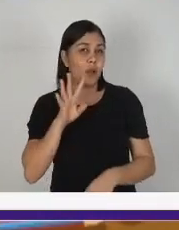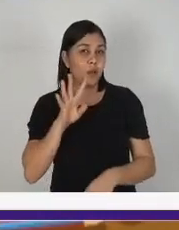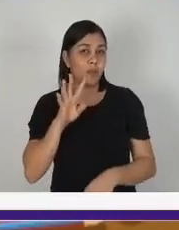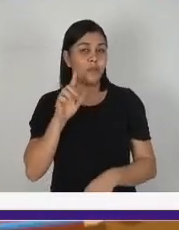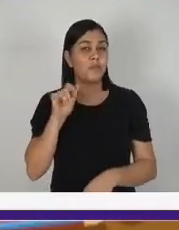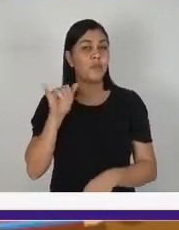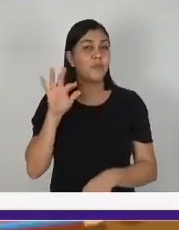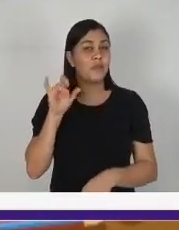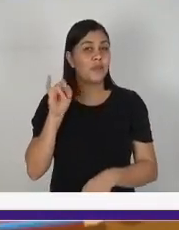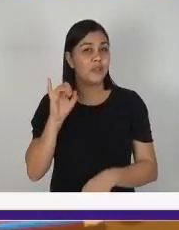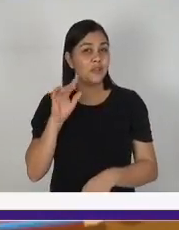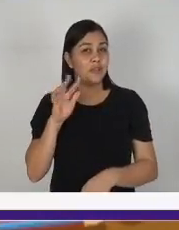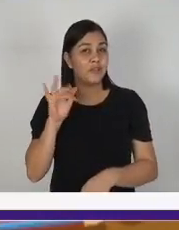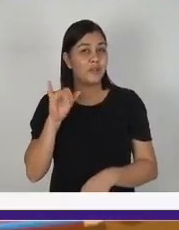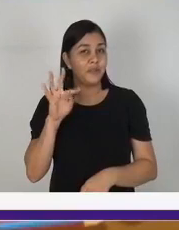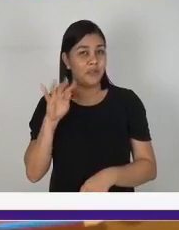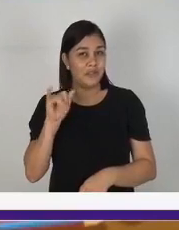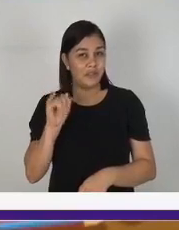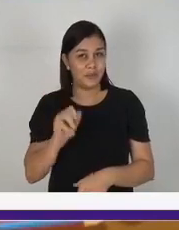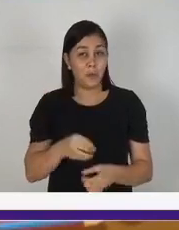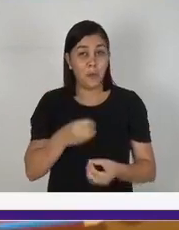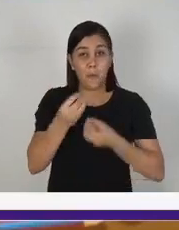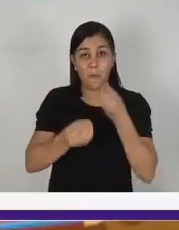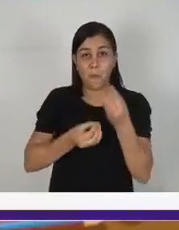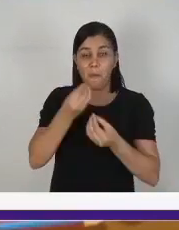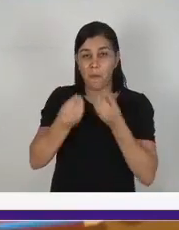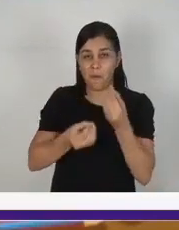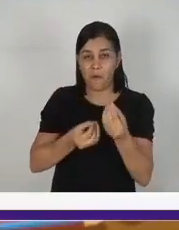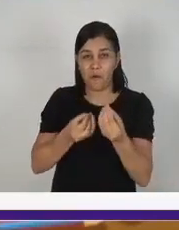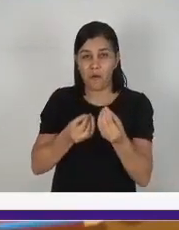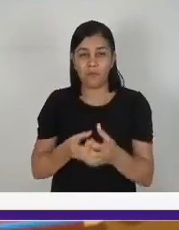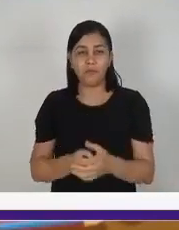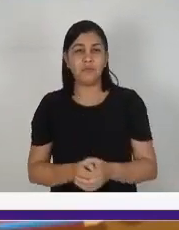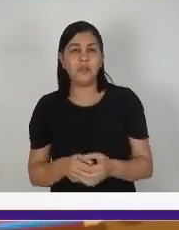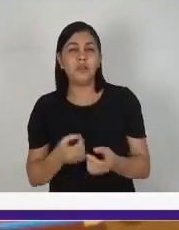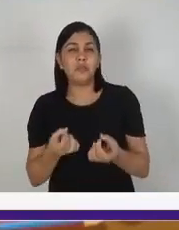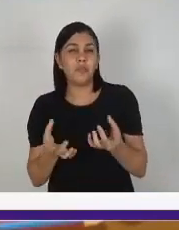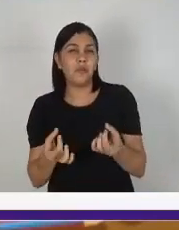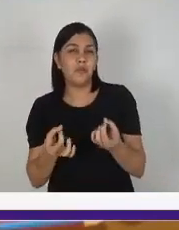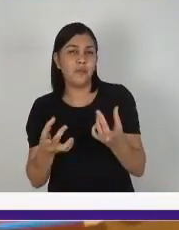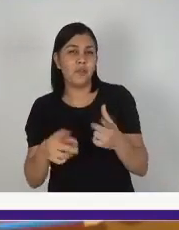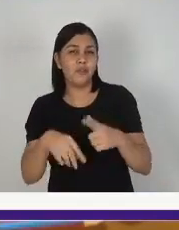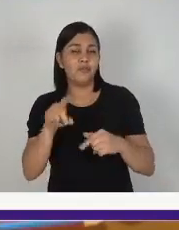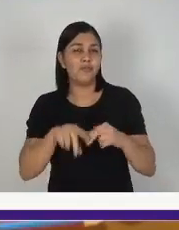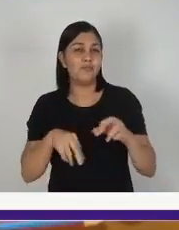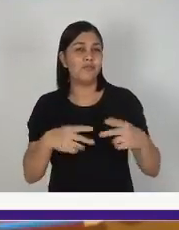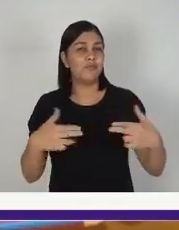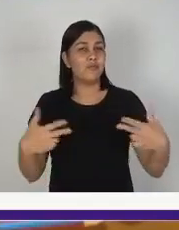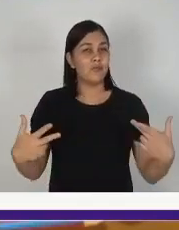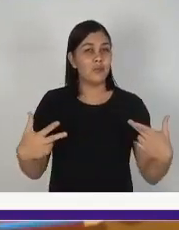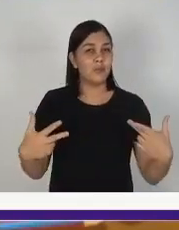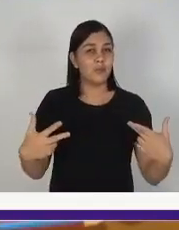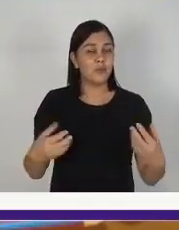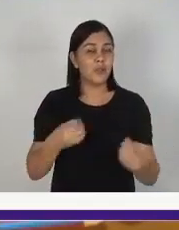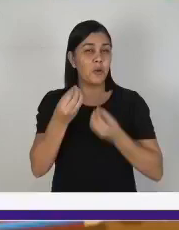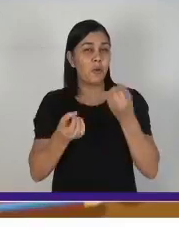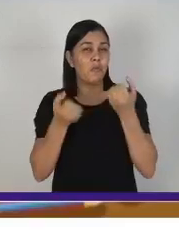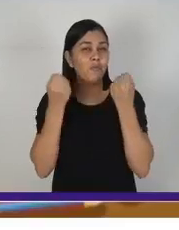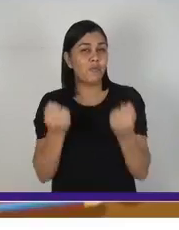é que ele faz para poder pesar e vender os seus produtos. Veja aí que você vai gostar.